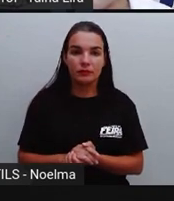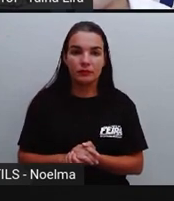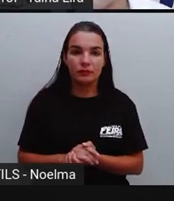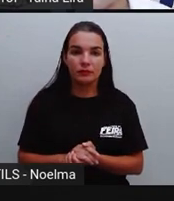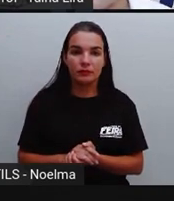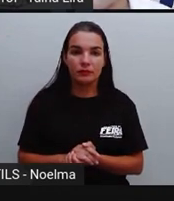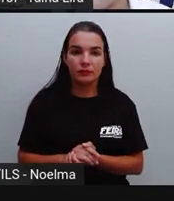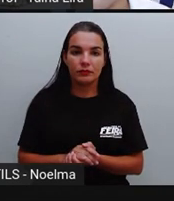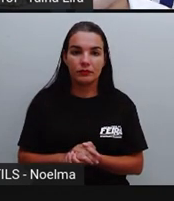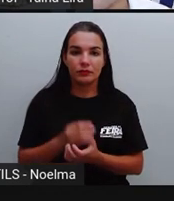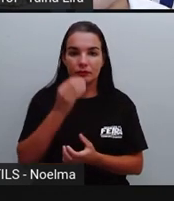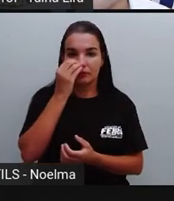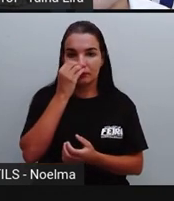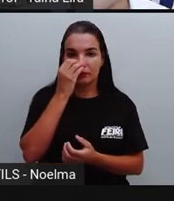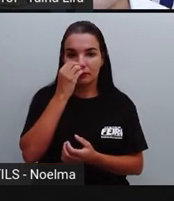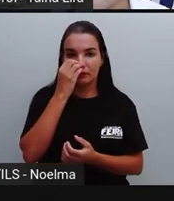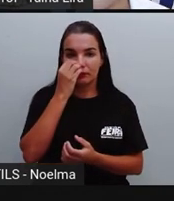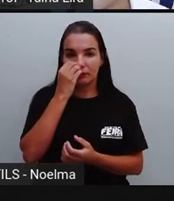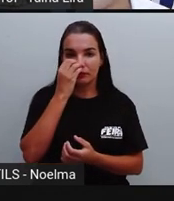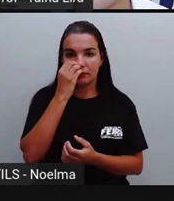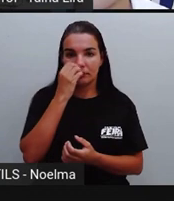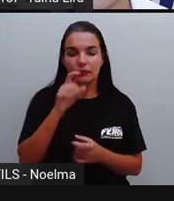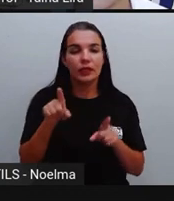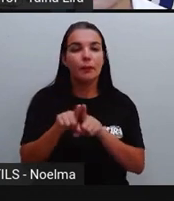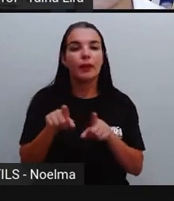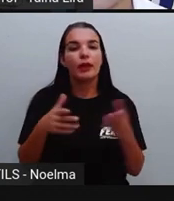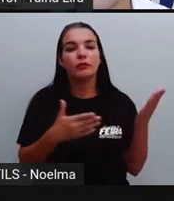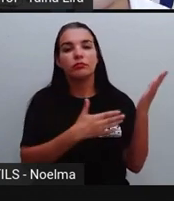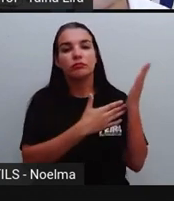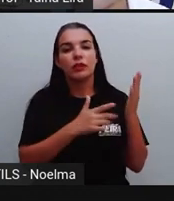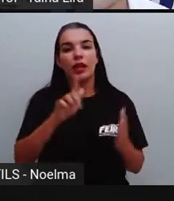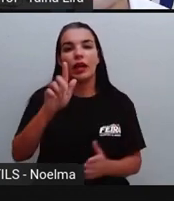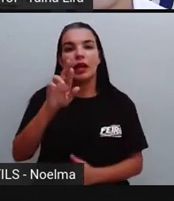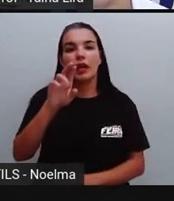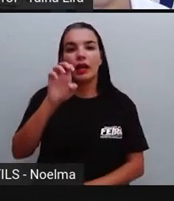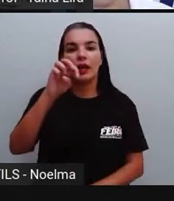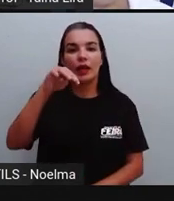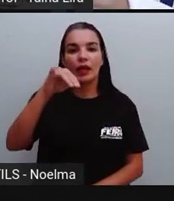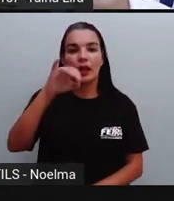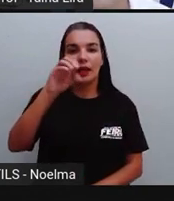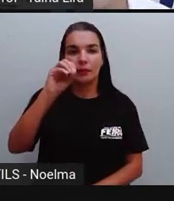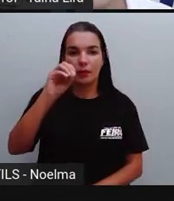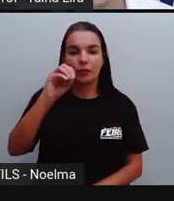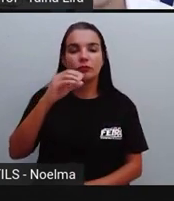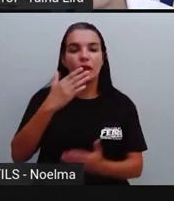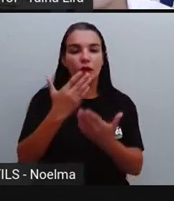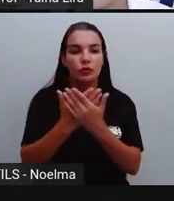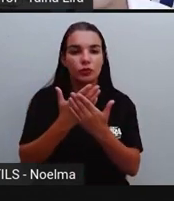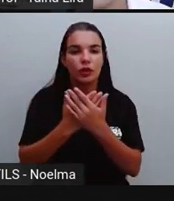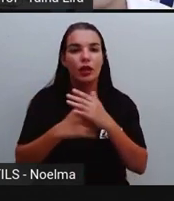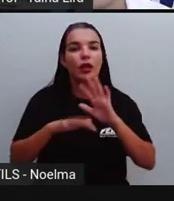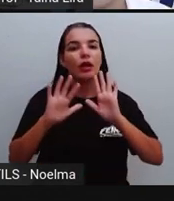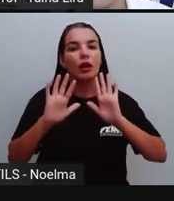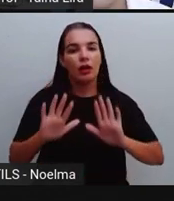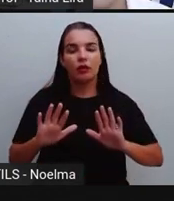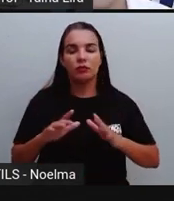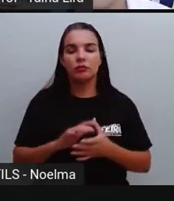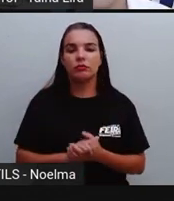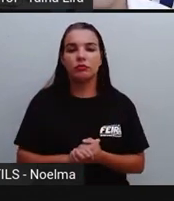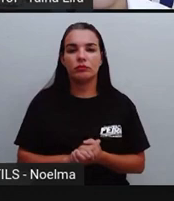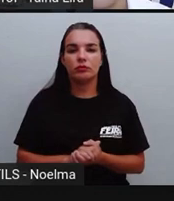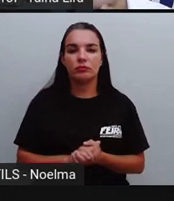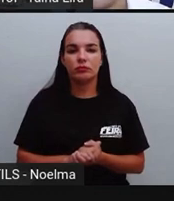Então, olha lá a reunião de conselho. E nós temos também, ó, o Grêmio Estudantil. O Grêmio já é um